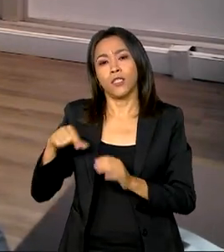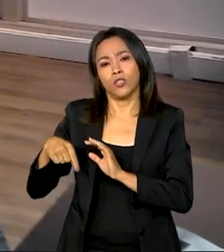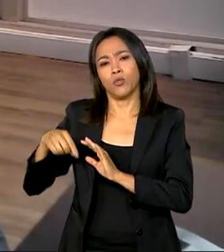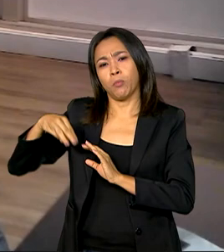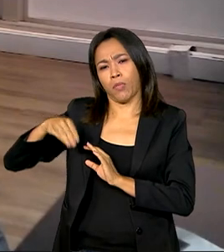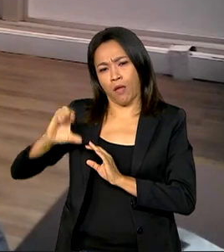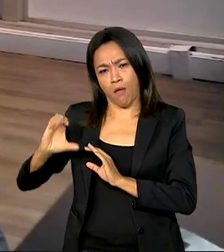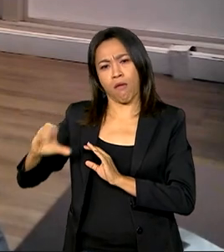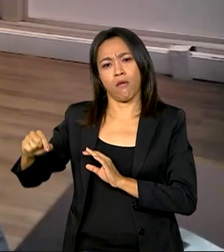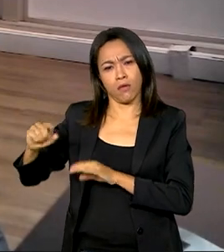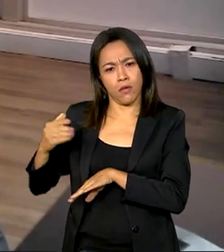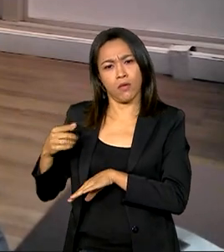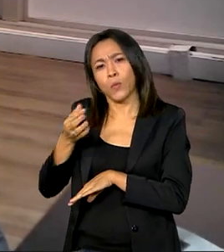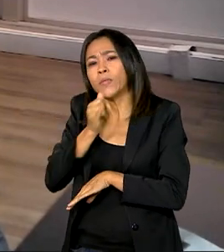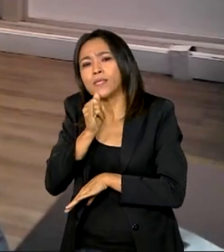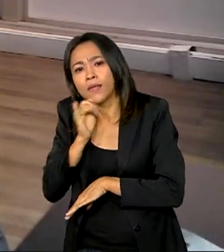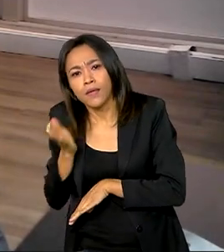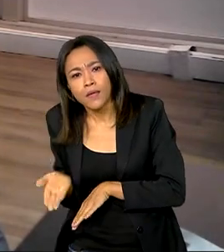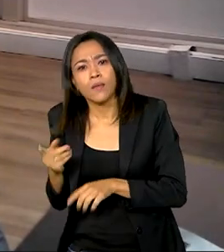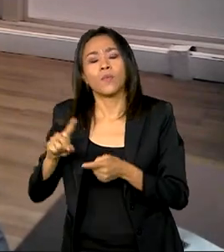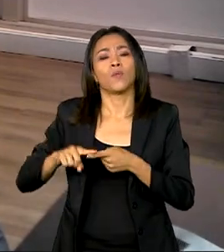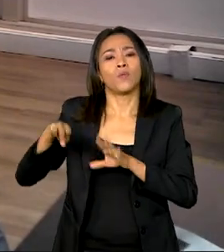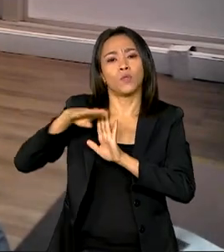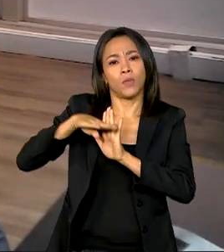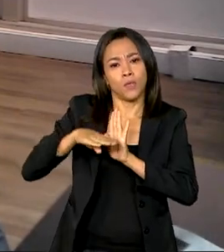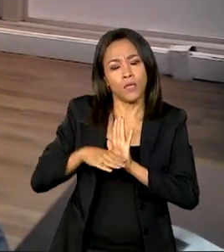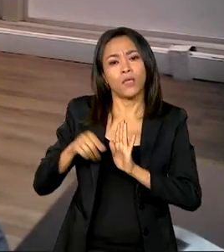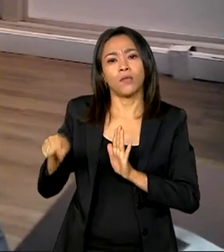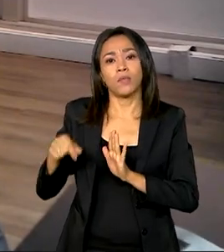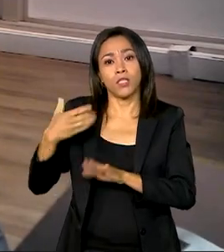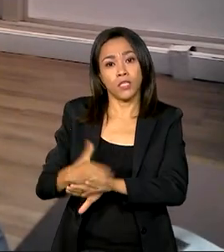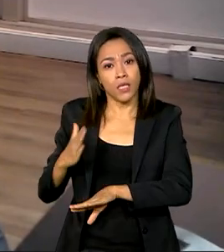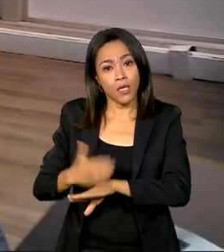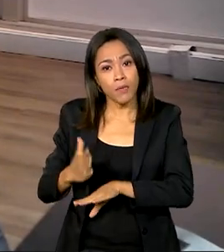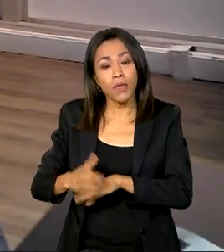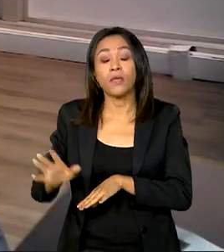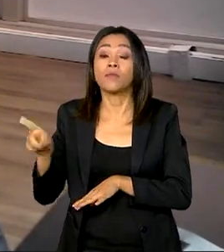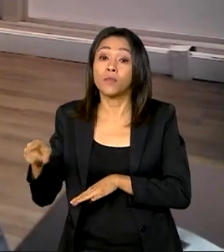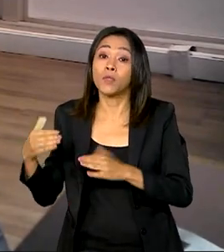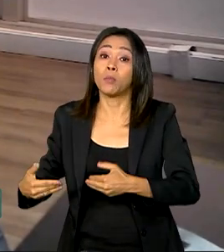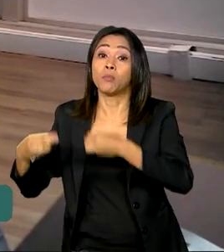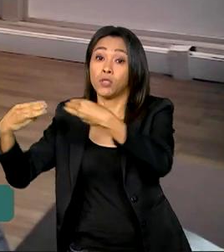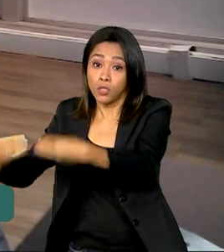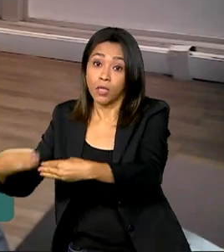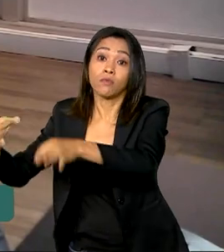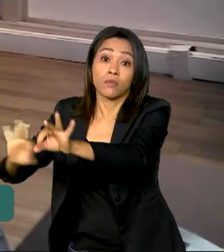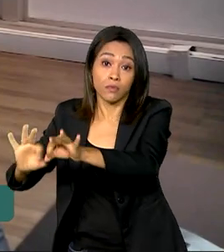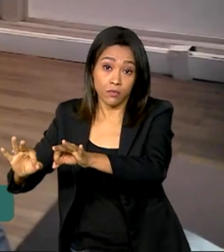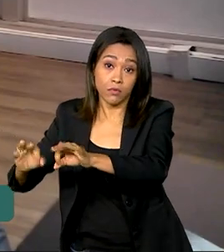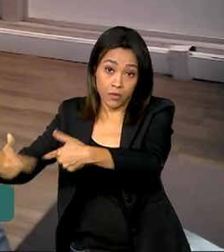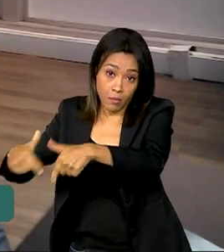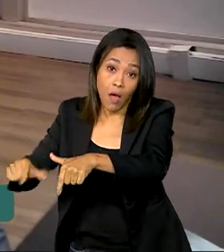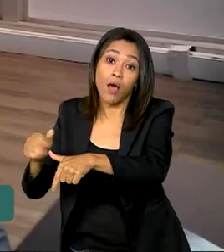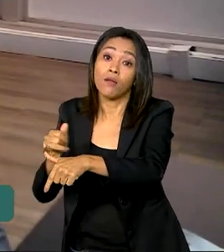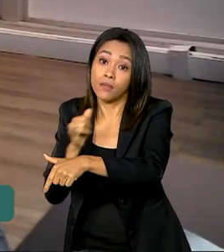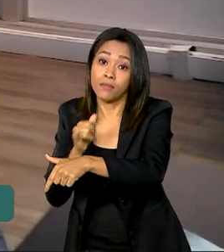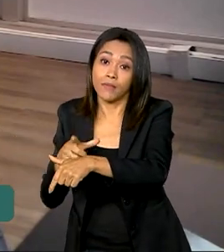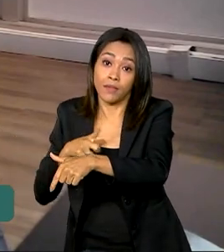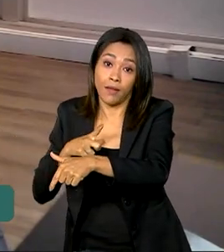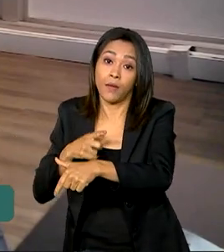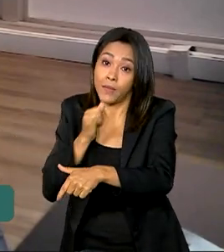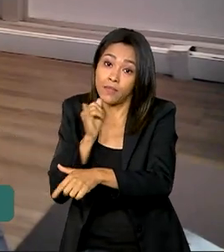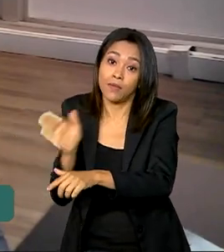Educação, a exemplo dos programas de qualificação do Ministério do Trabalho, a política